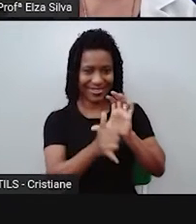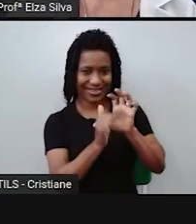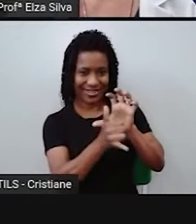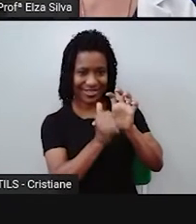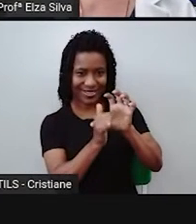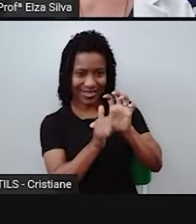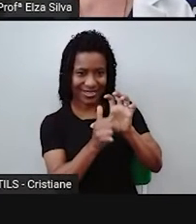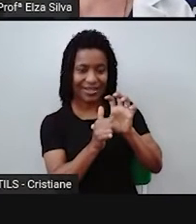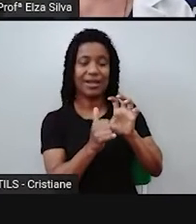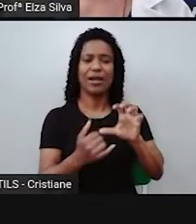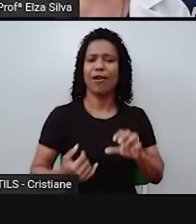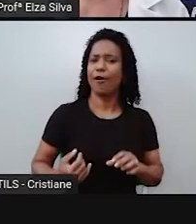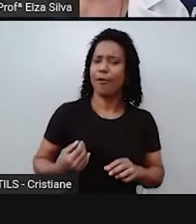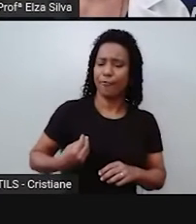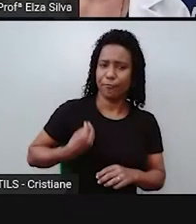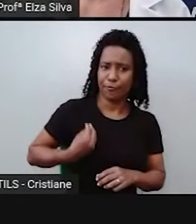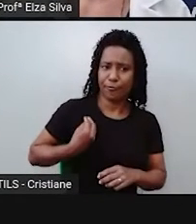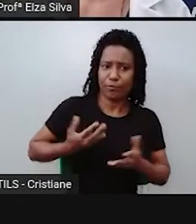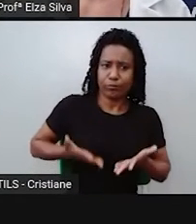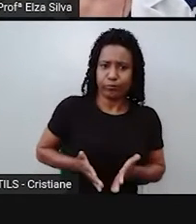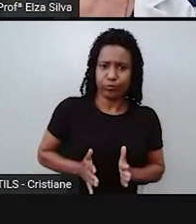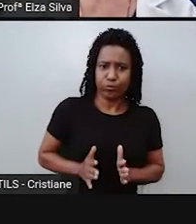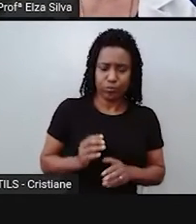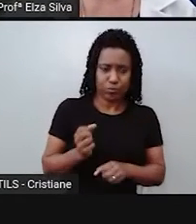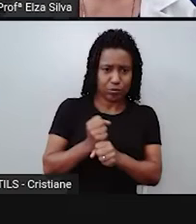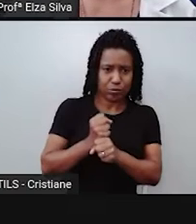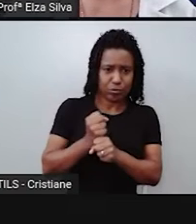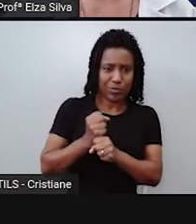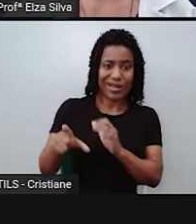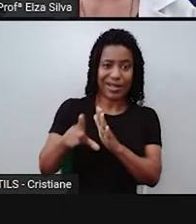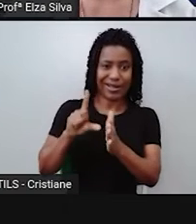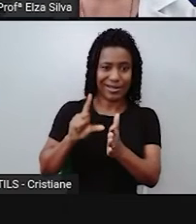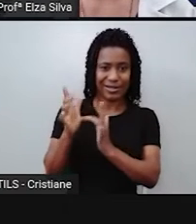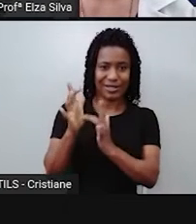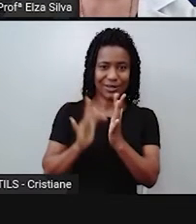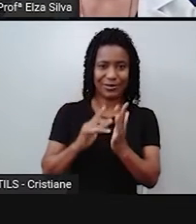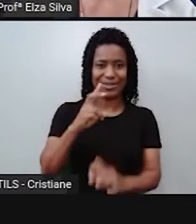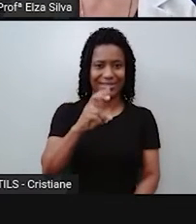500 anos antes de Cristo.